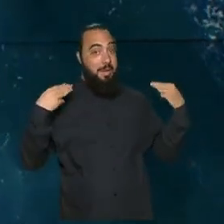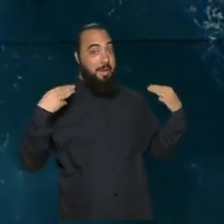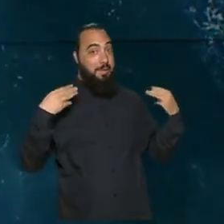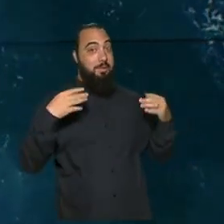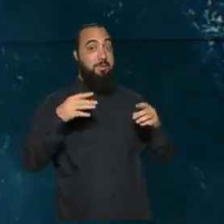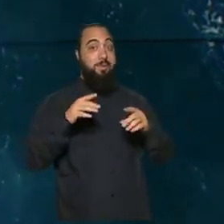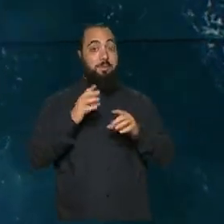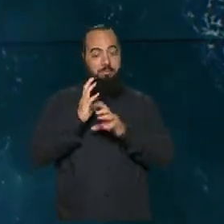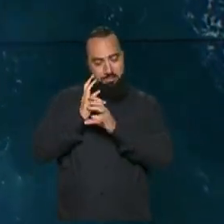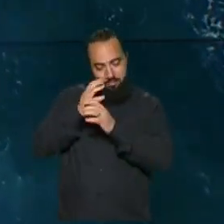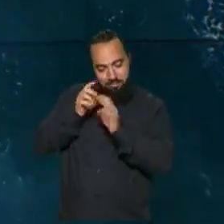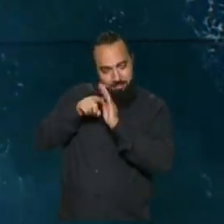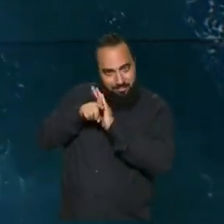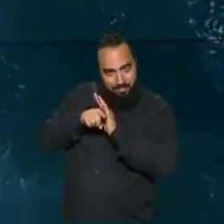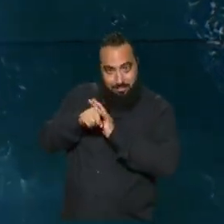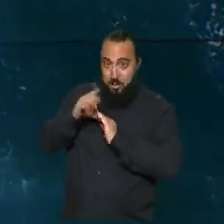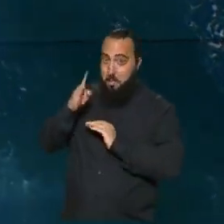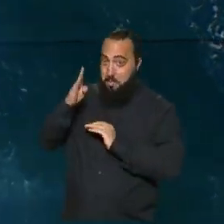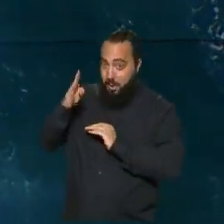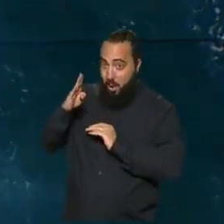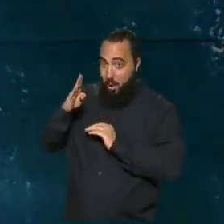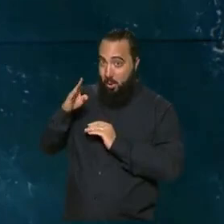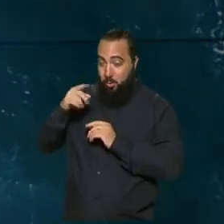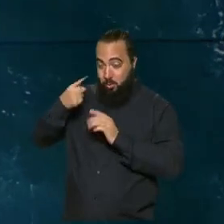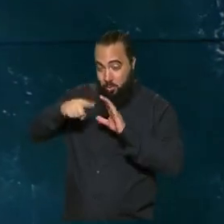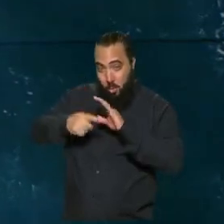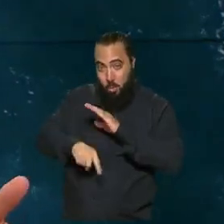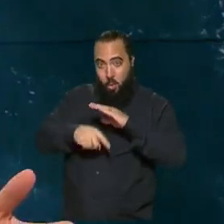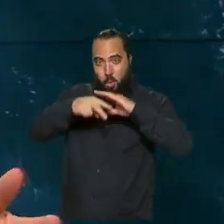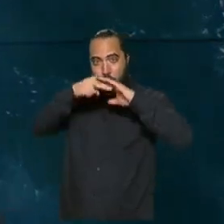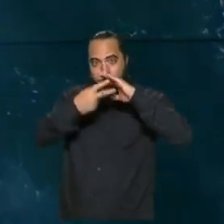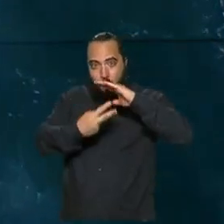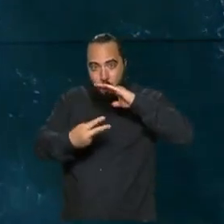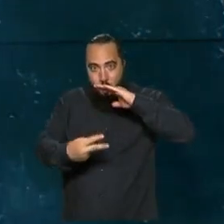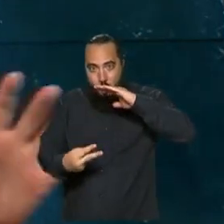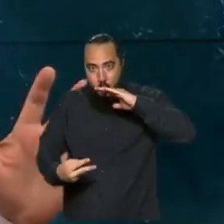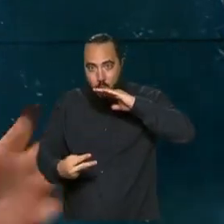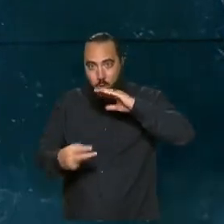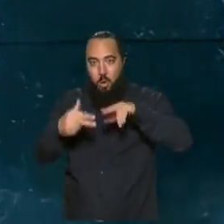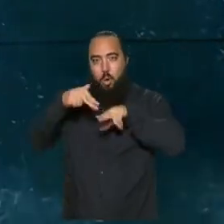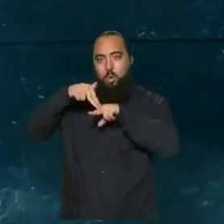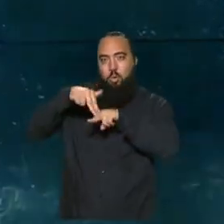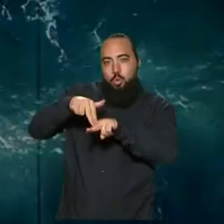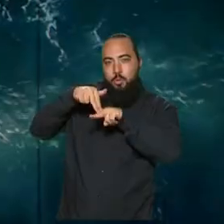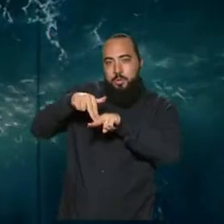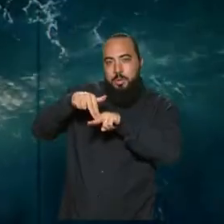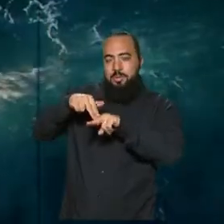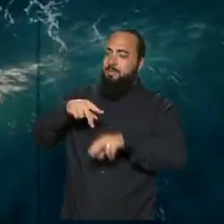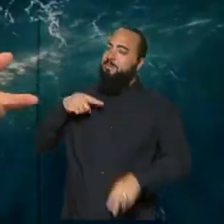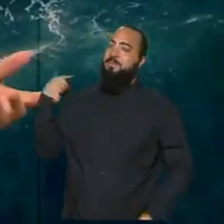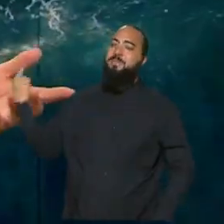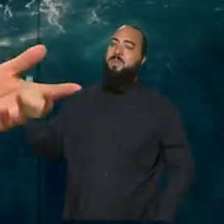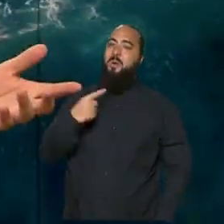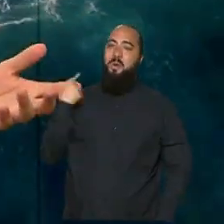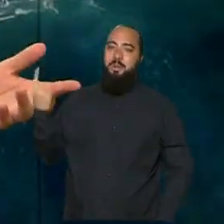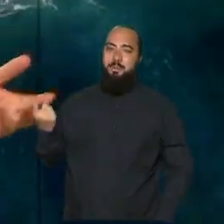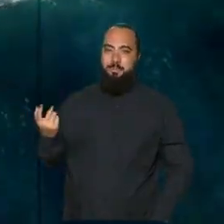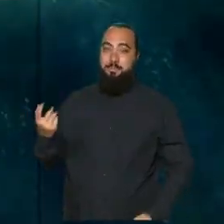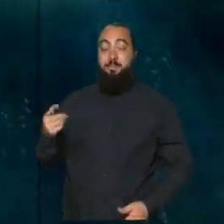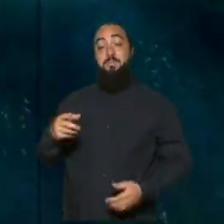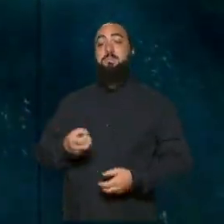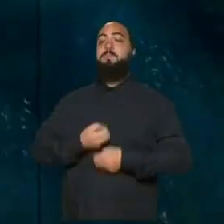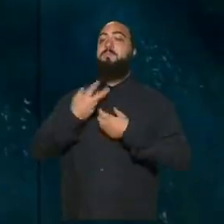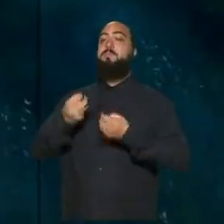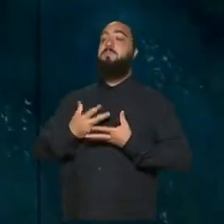oceanógrafos, dos biólogos marinhos, mergulhadores, surfistas e de todos nós. E como diria o poeta,